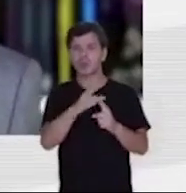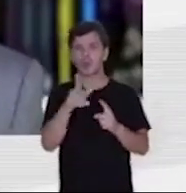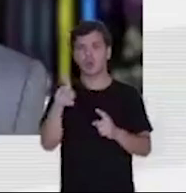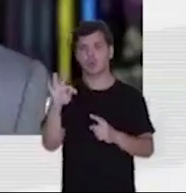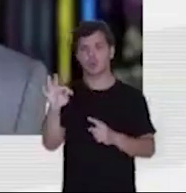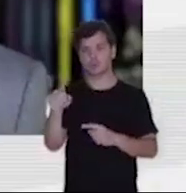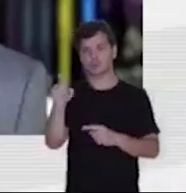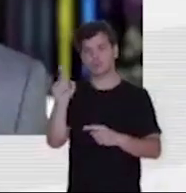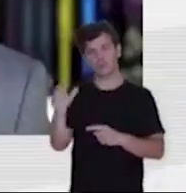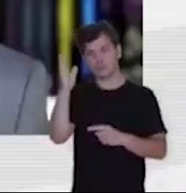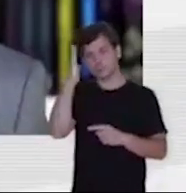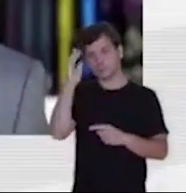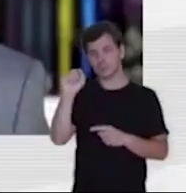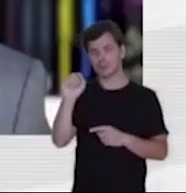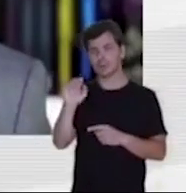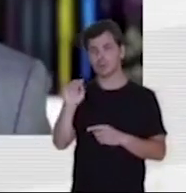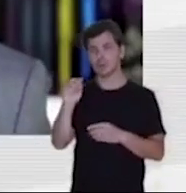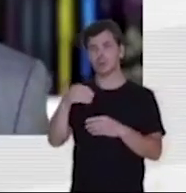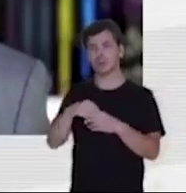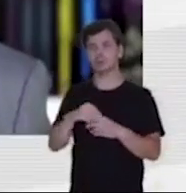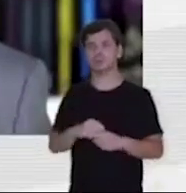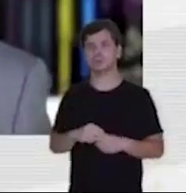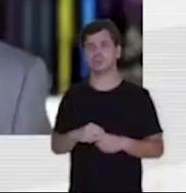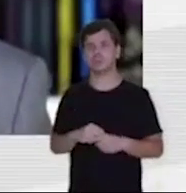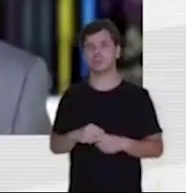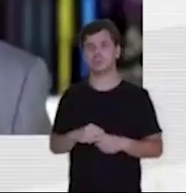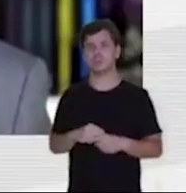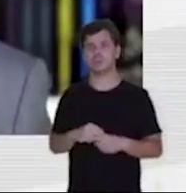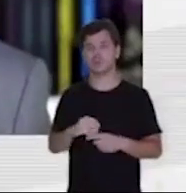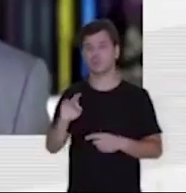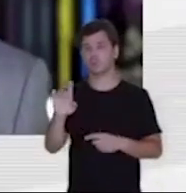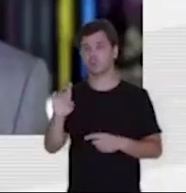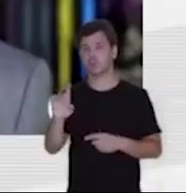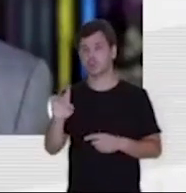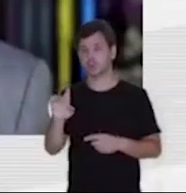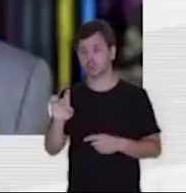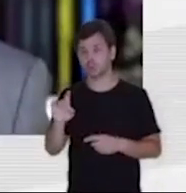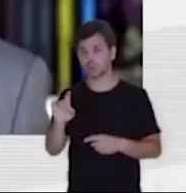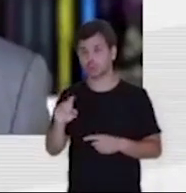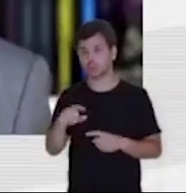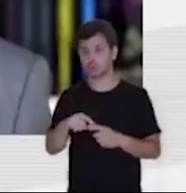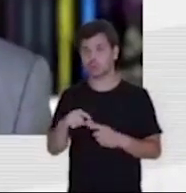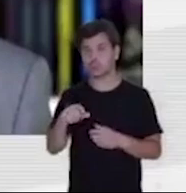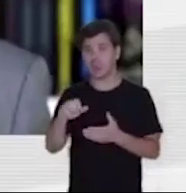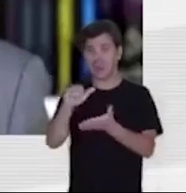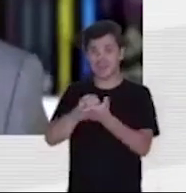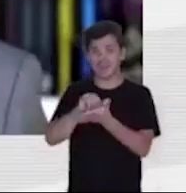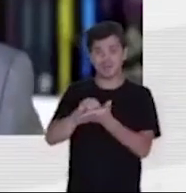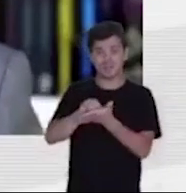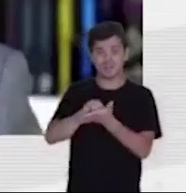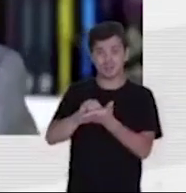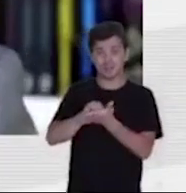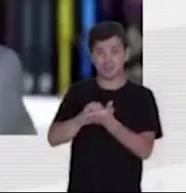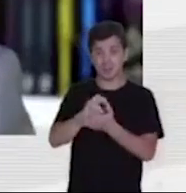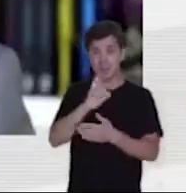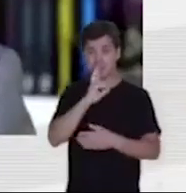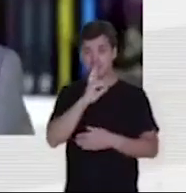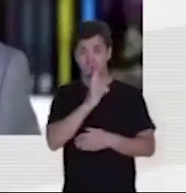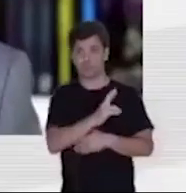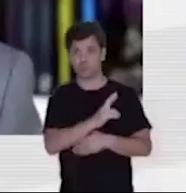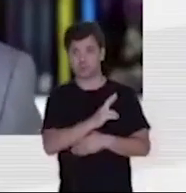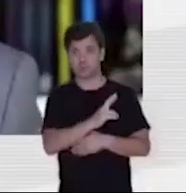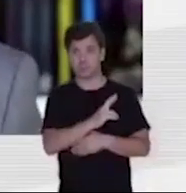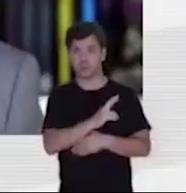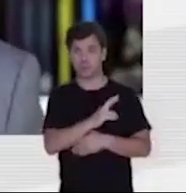E vocês, se não sabem, guardem esse número. Somente a Lava Jato é responsável